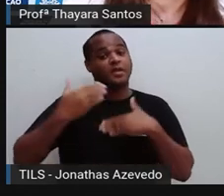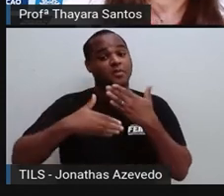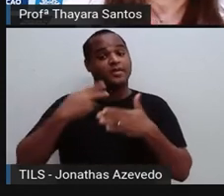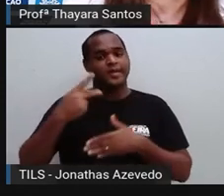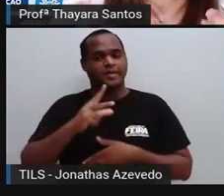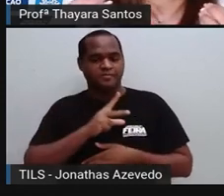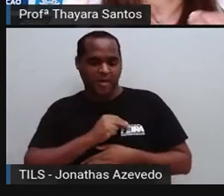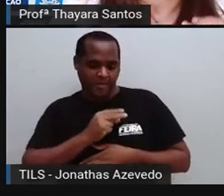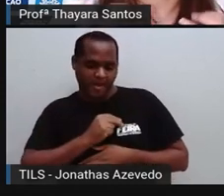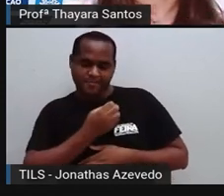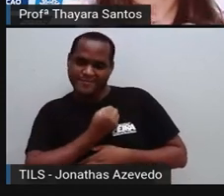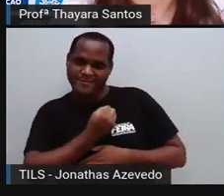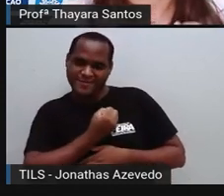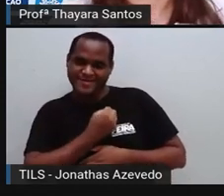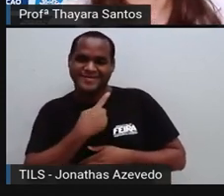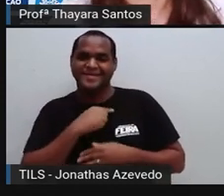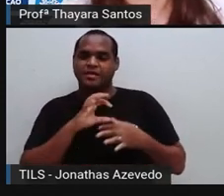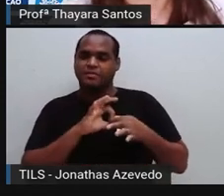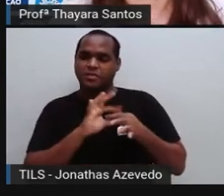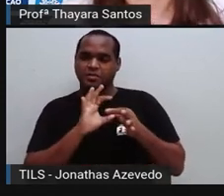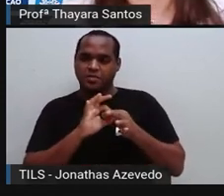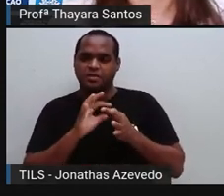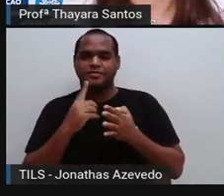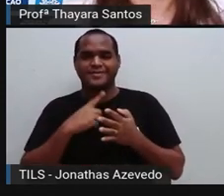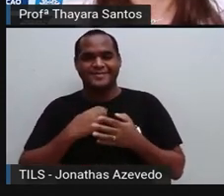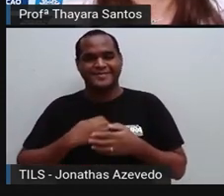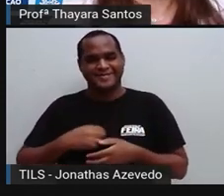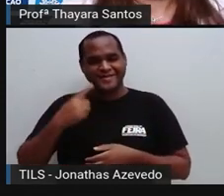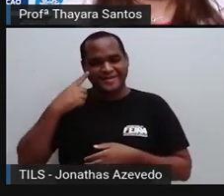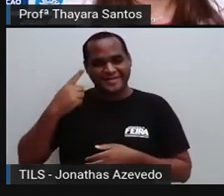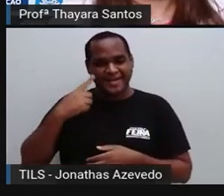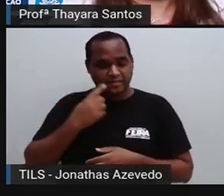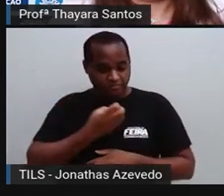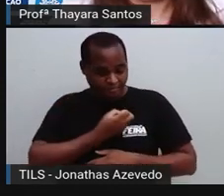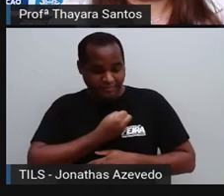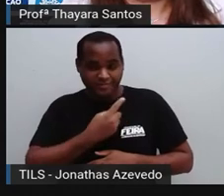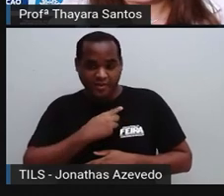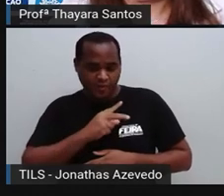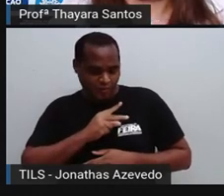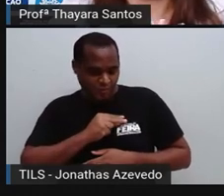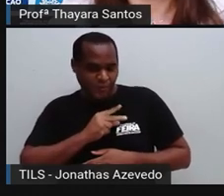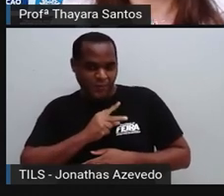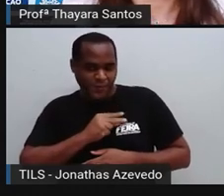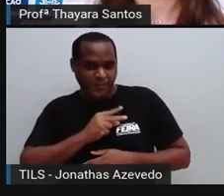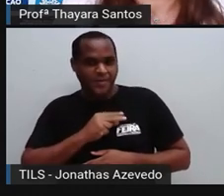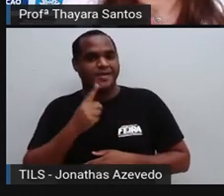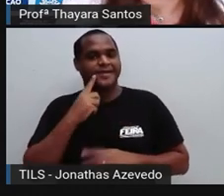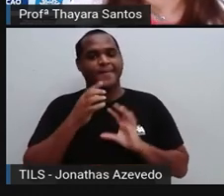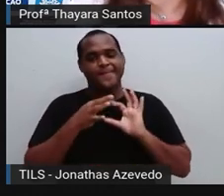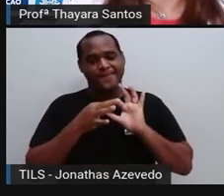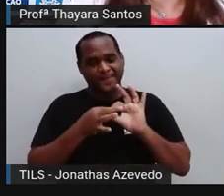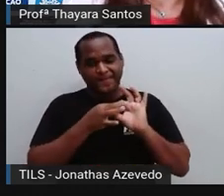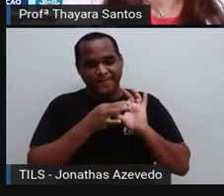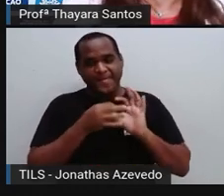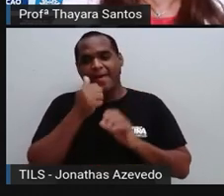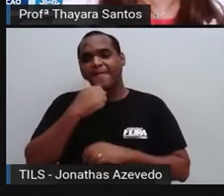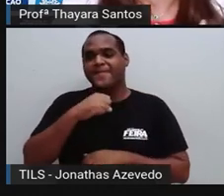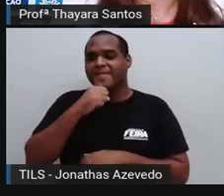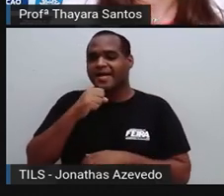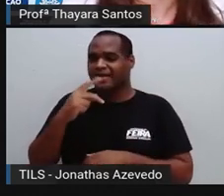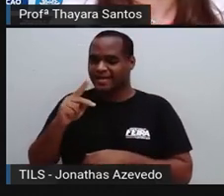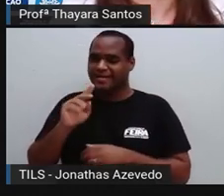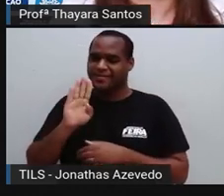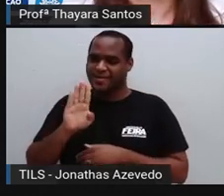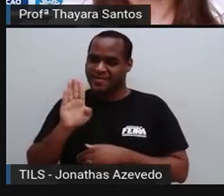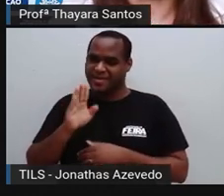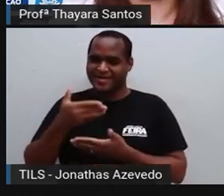amamentando, ela começa a liberar essa ocitocina no leite materno. E esse é o hormônio que permite a conexão entre a mãe e o bebê. E é